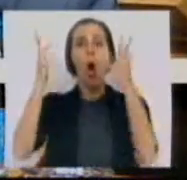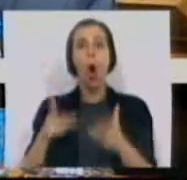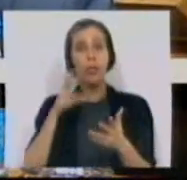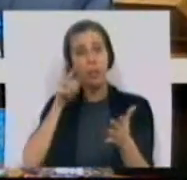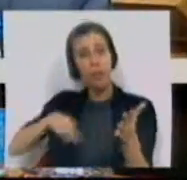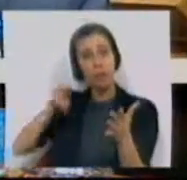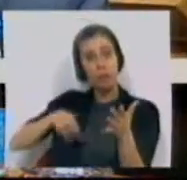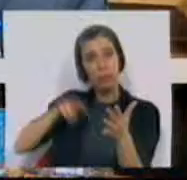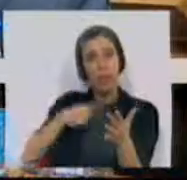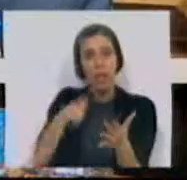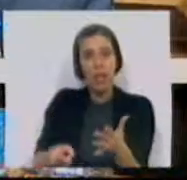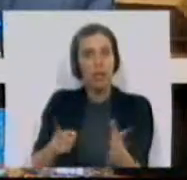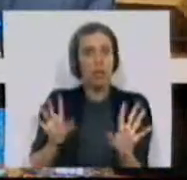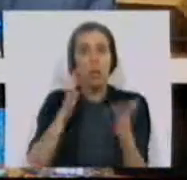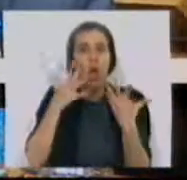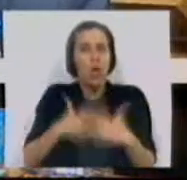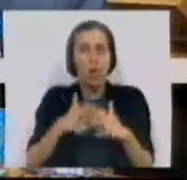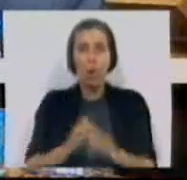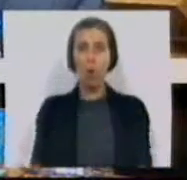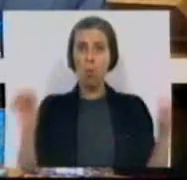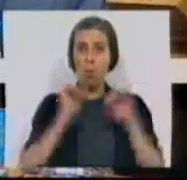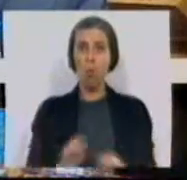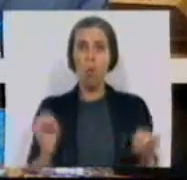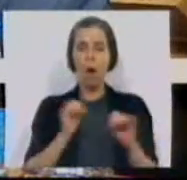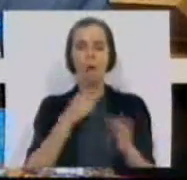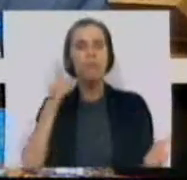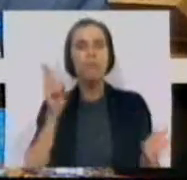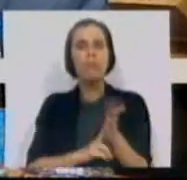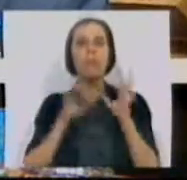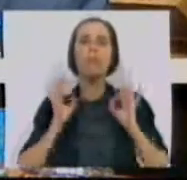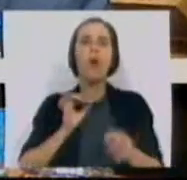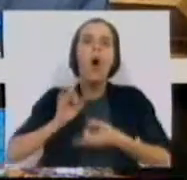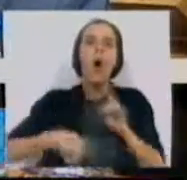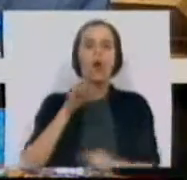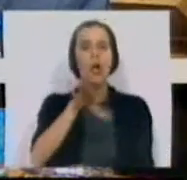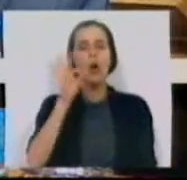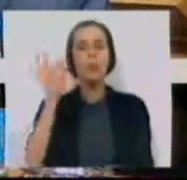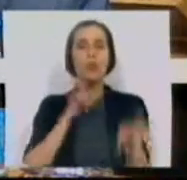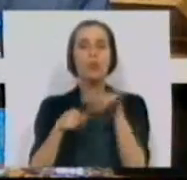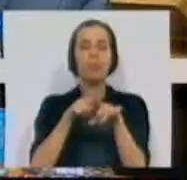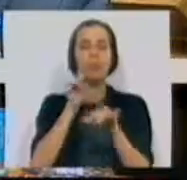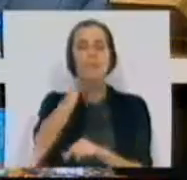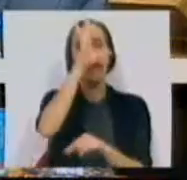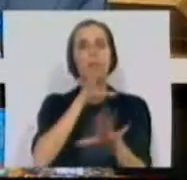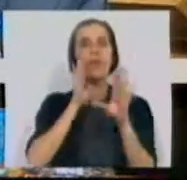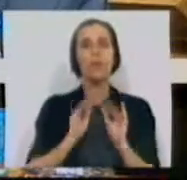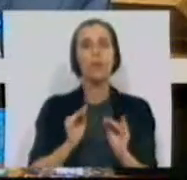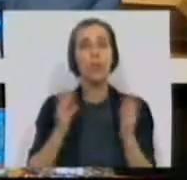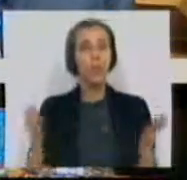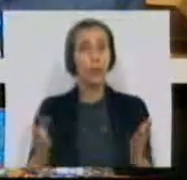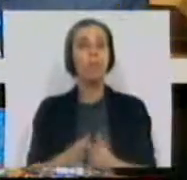encerra, não restam mais dúvidas quanto às verdadeiras opções das políticas do Ministério da Educação.